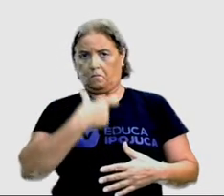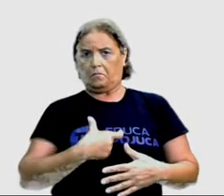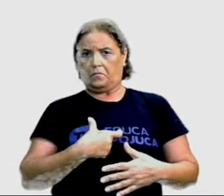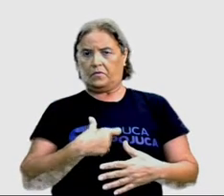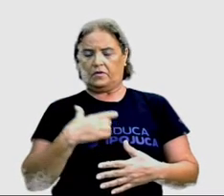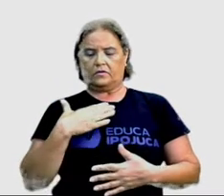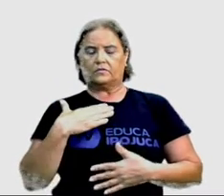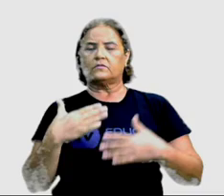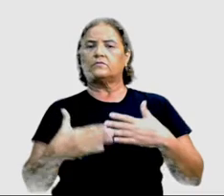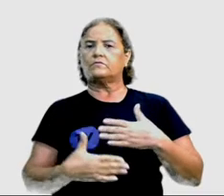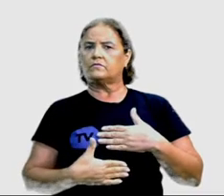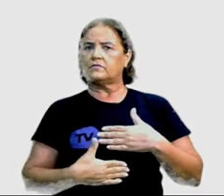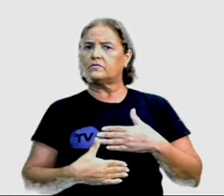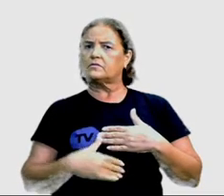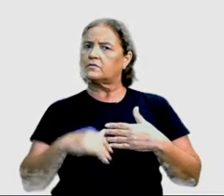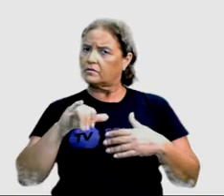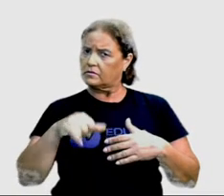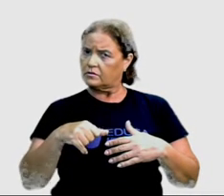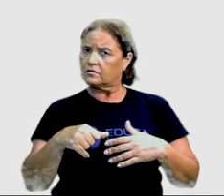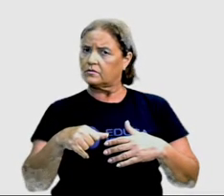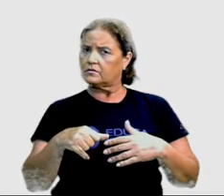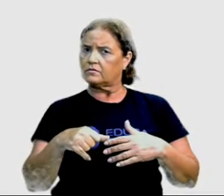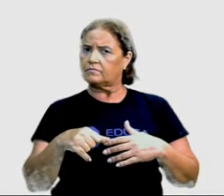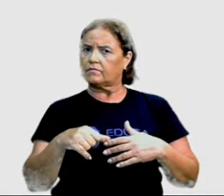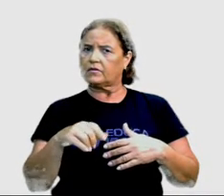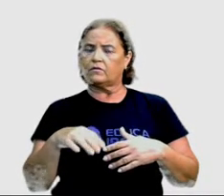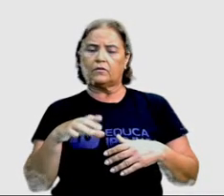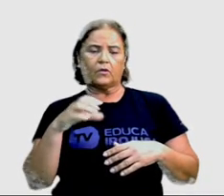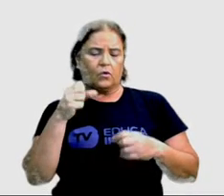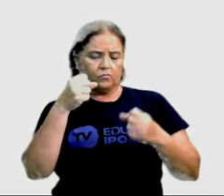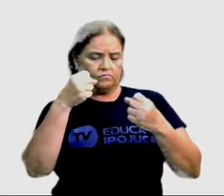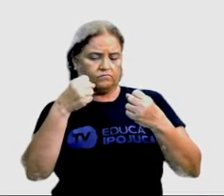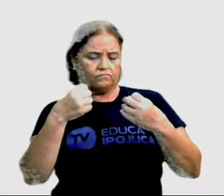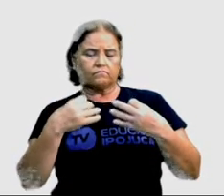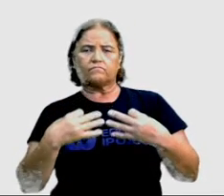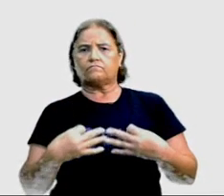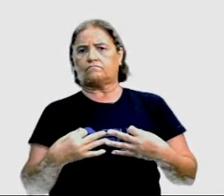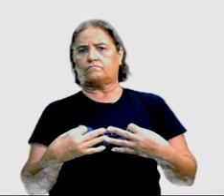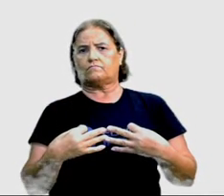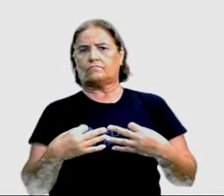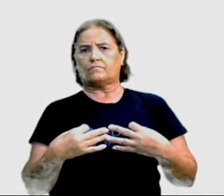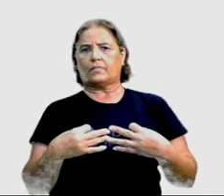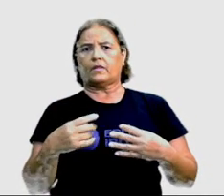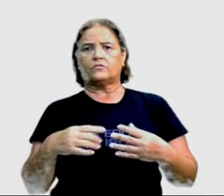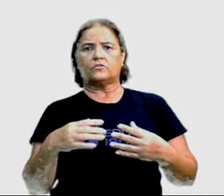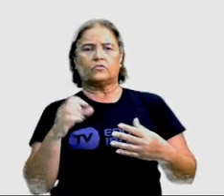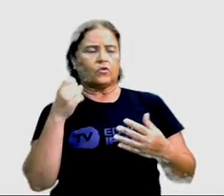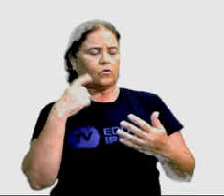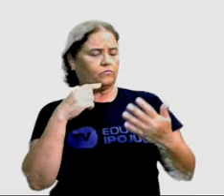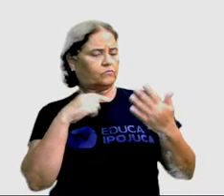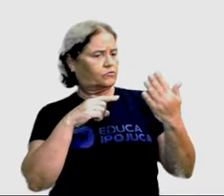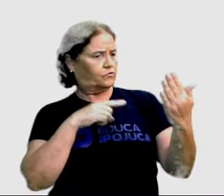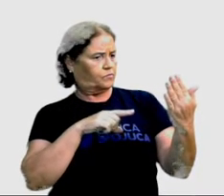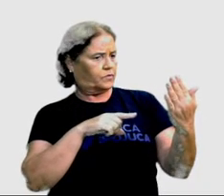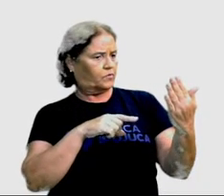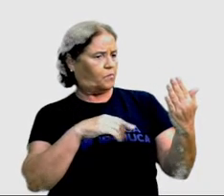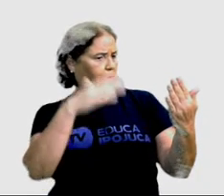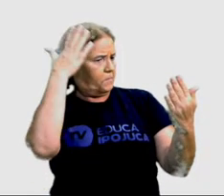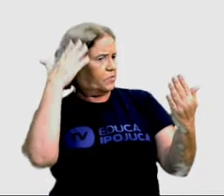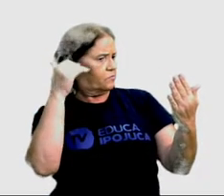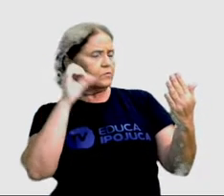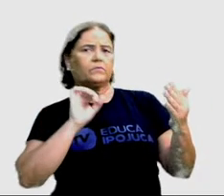Será que sim? Observar os detalhes. Geralmente, a gente vai no espelho, piti o cabelo e pronto.